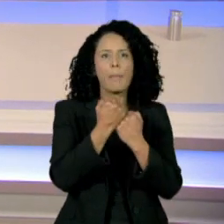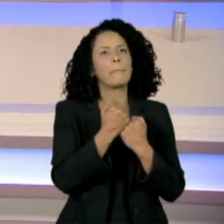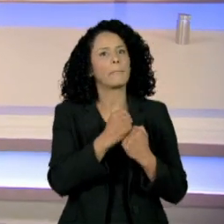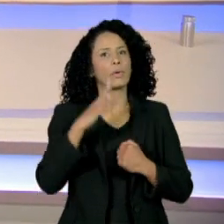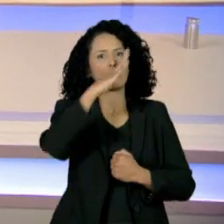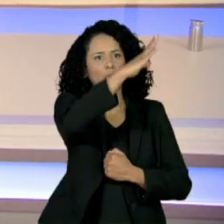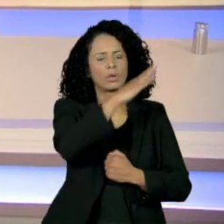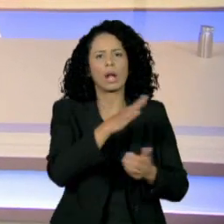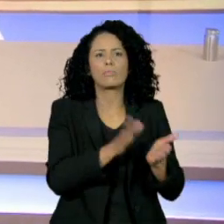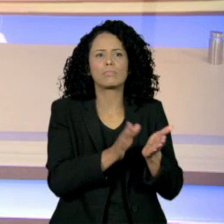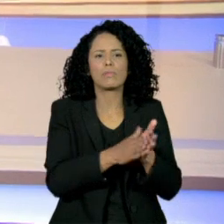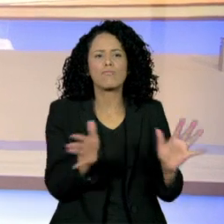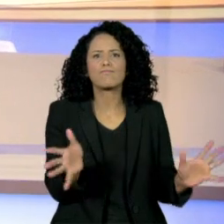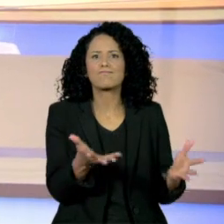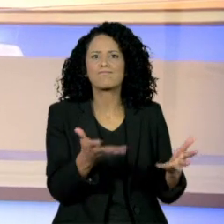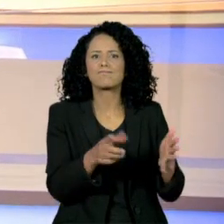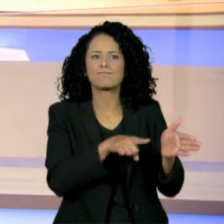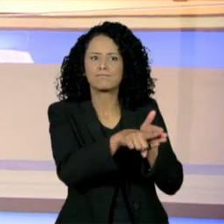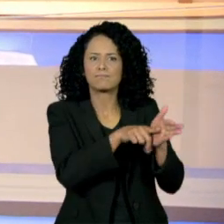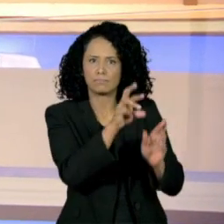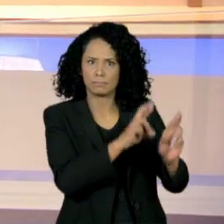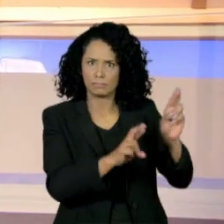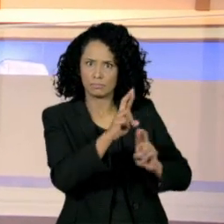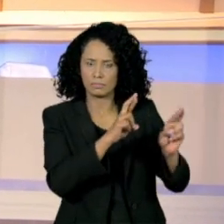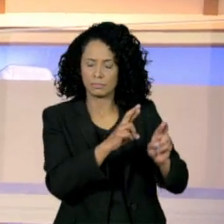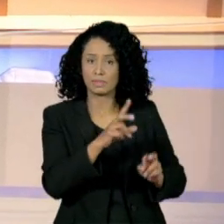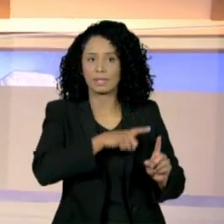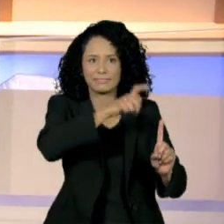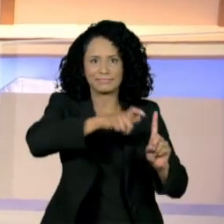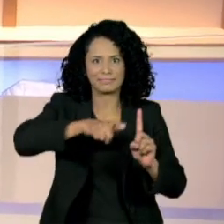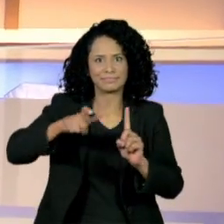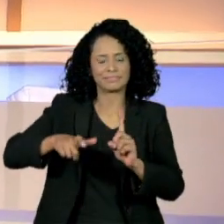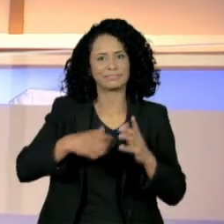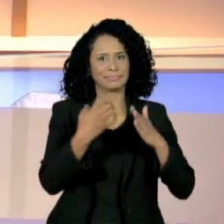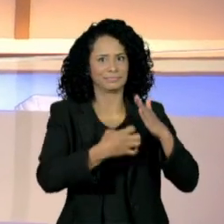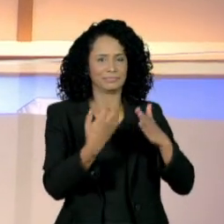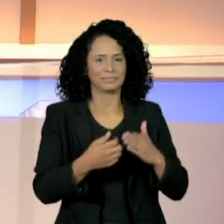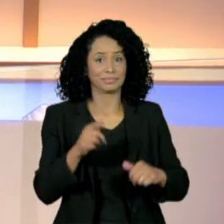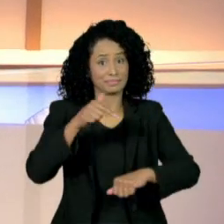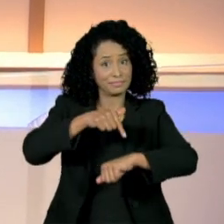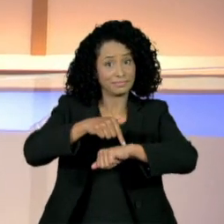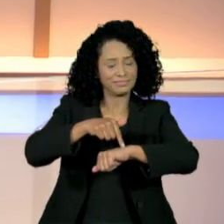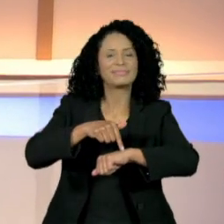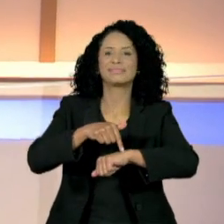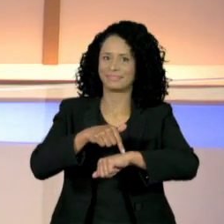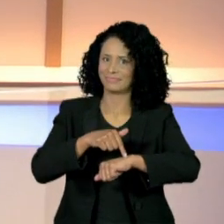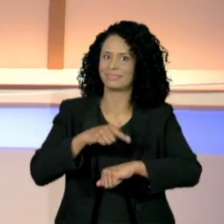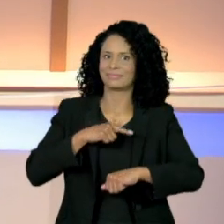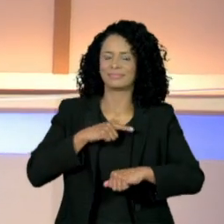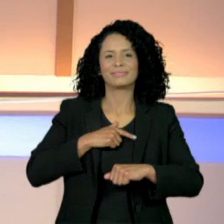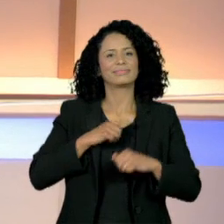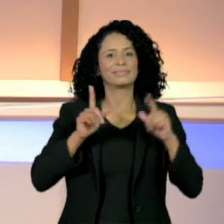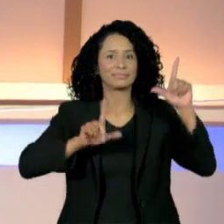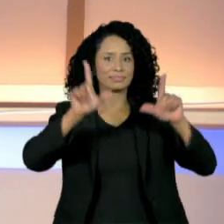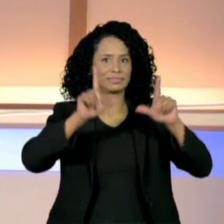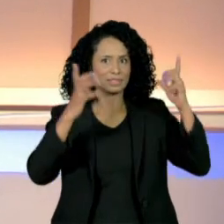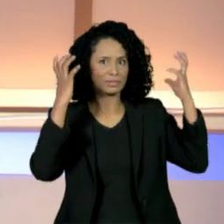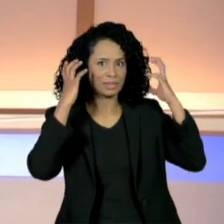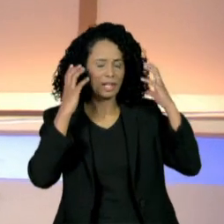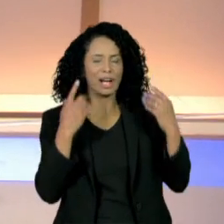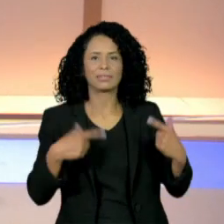CPI para investigar dirigentes da empresa. Agora são 7 horas, transmissão simultânea pela TV, rádios e também